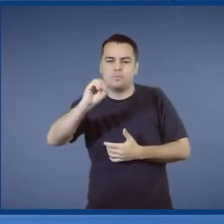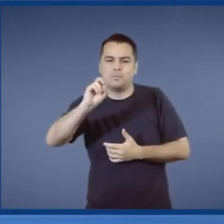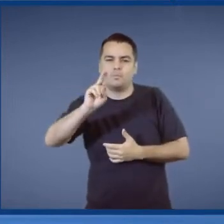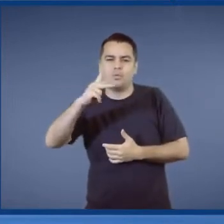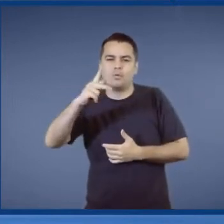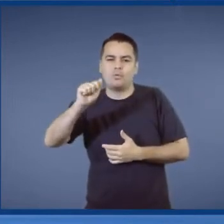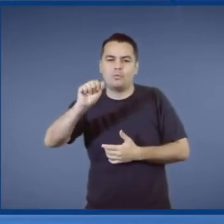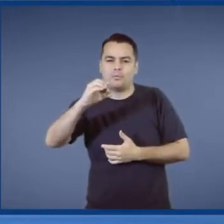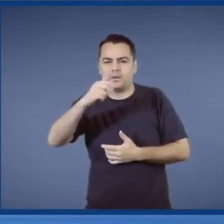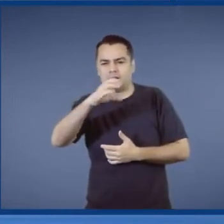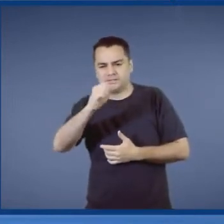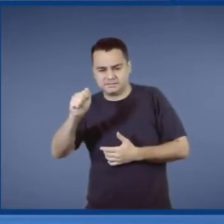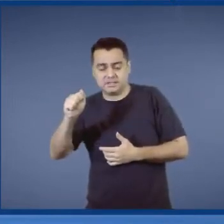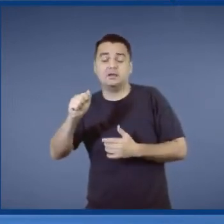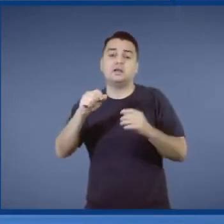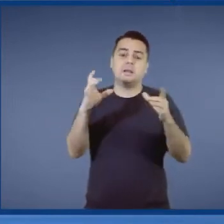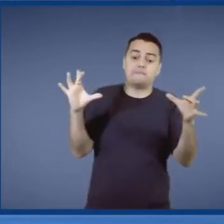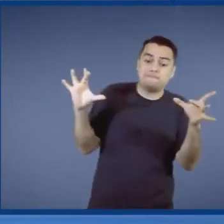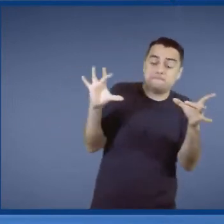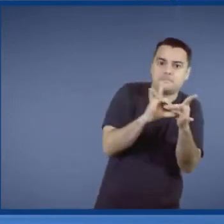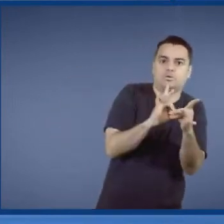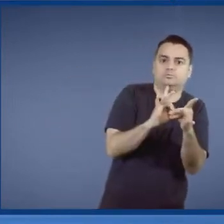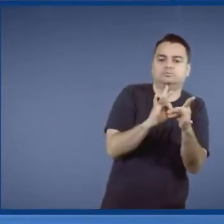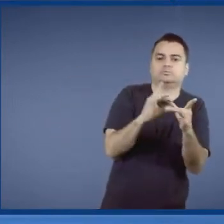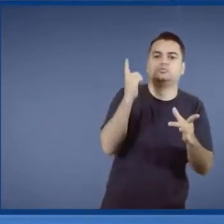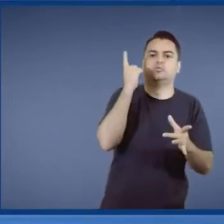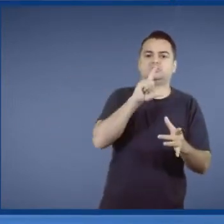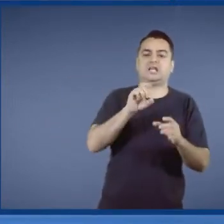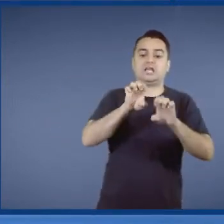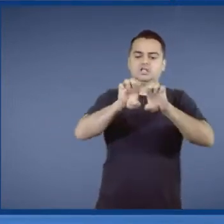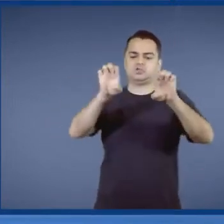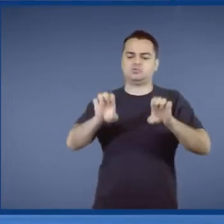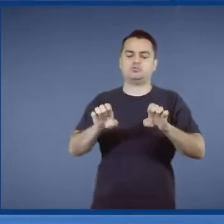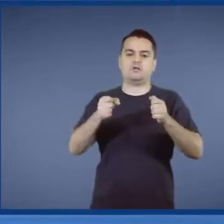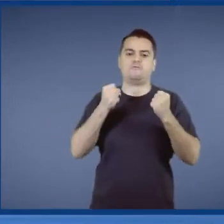infraestrutura. Esses são os dois elementos, os dois pilares para você ter infraestrutura forte.